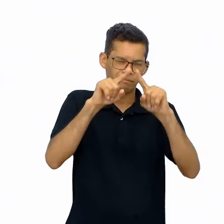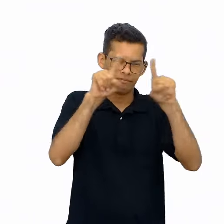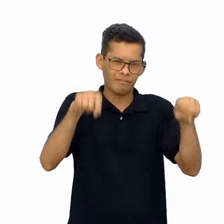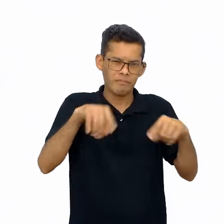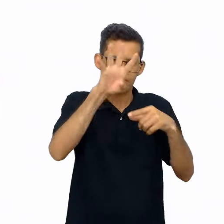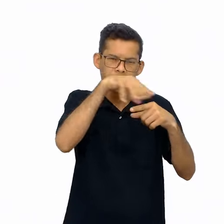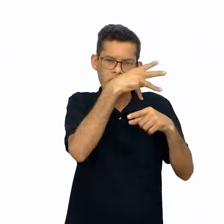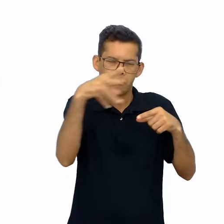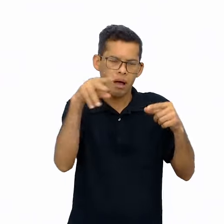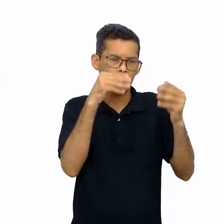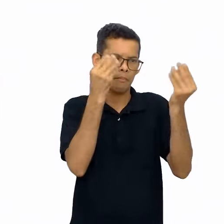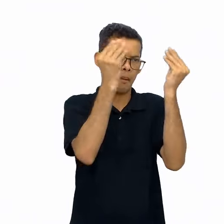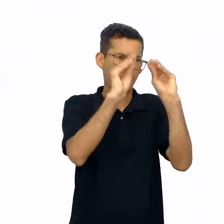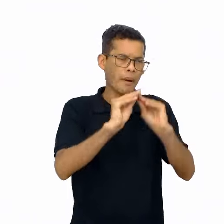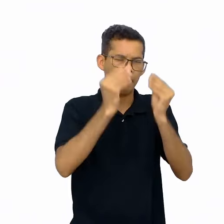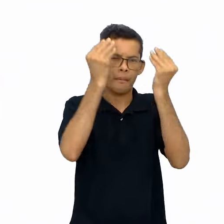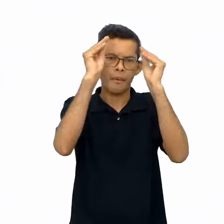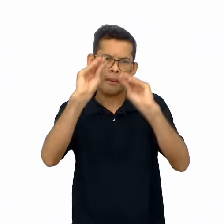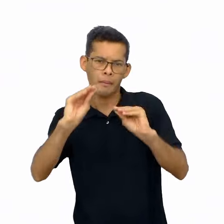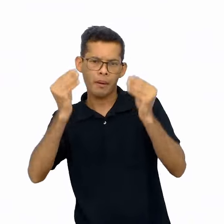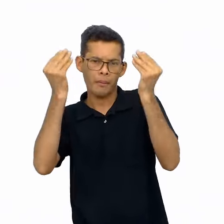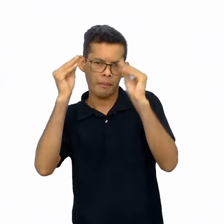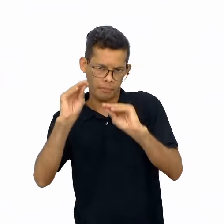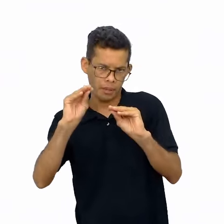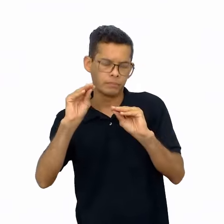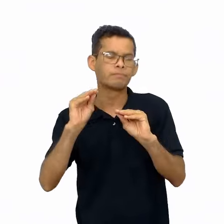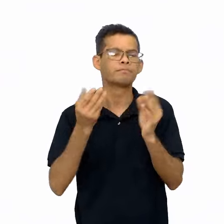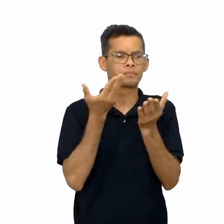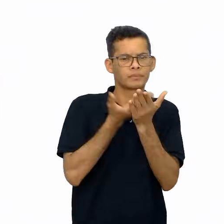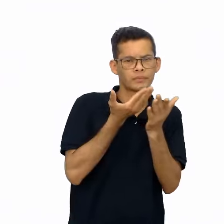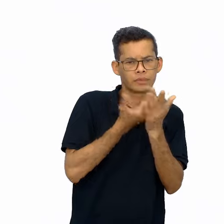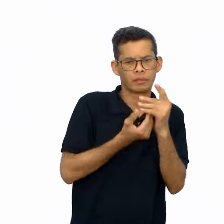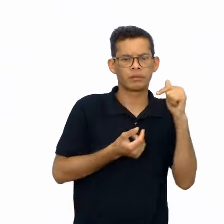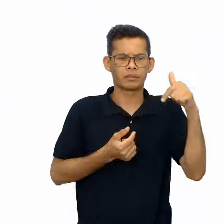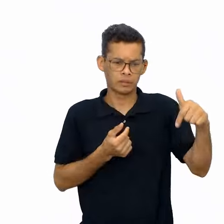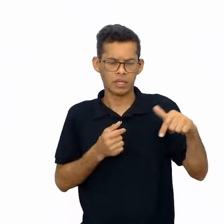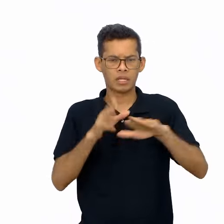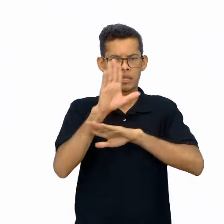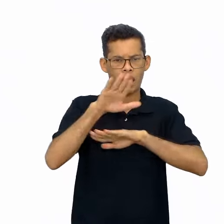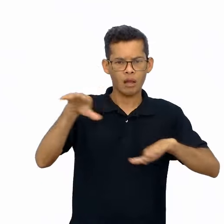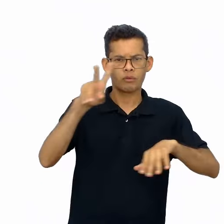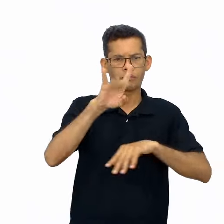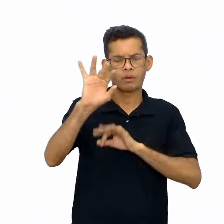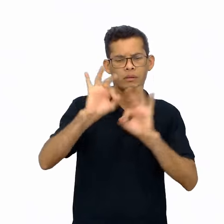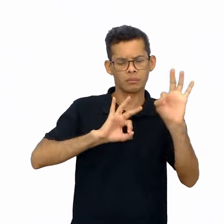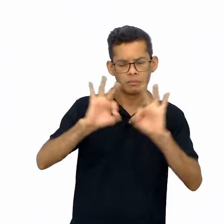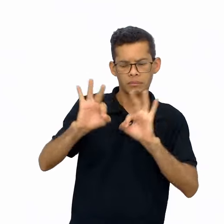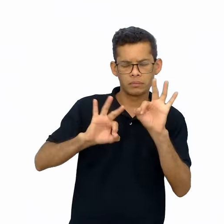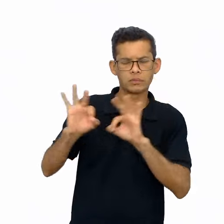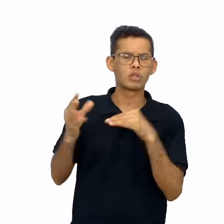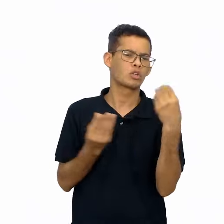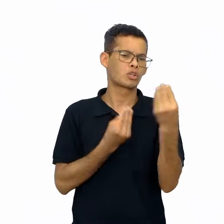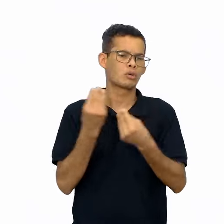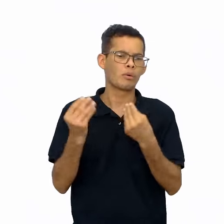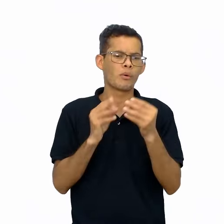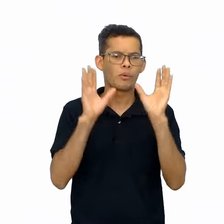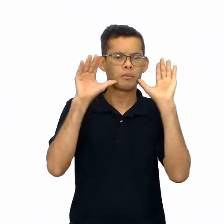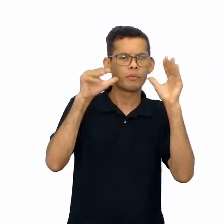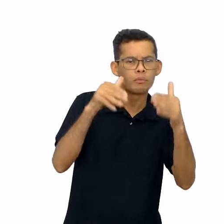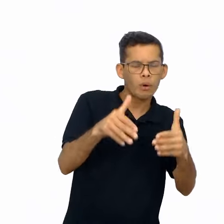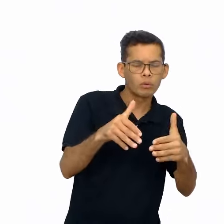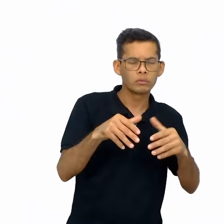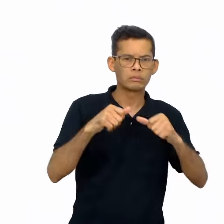localização de informações. Na aula 7, os estudantes planejarão coletivamente um ponto de assombração,